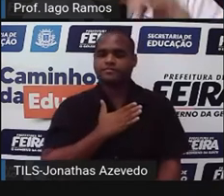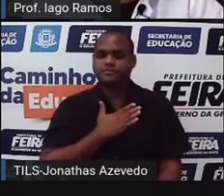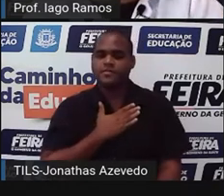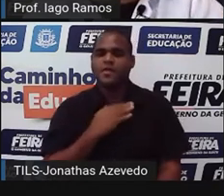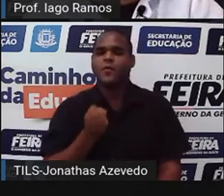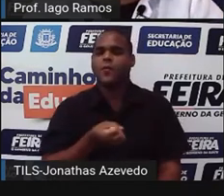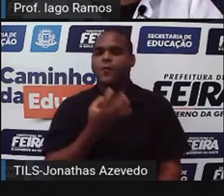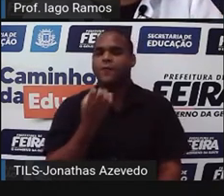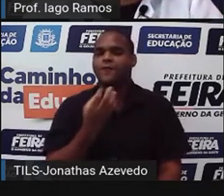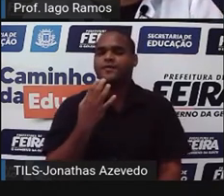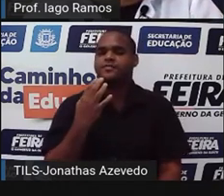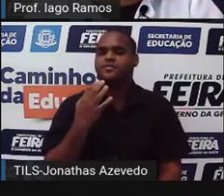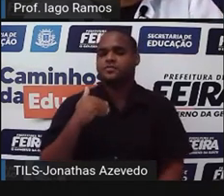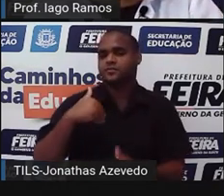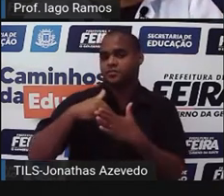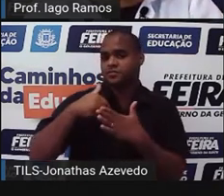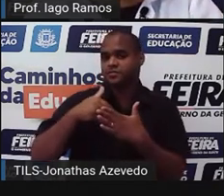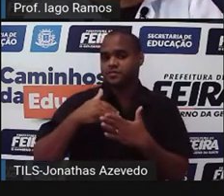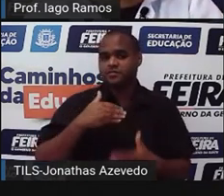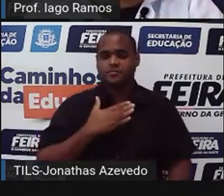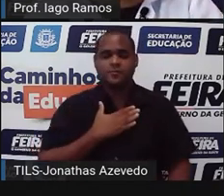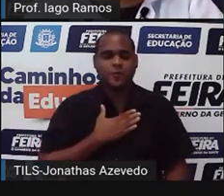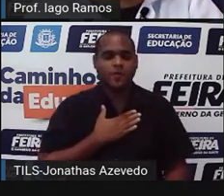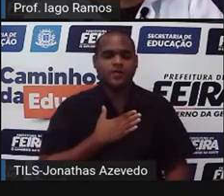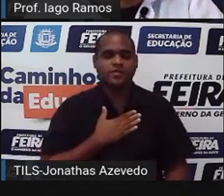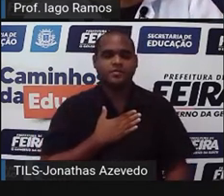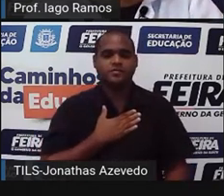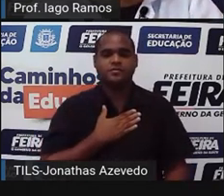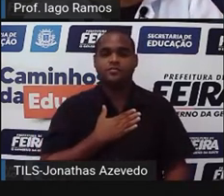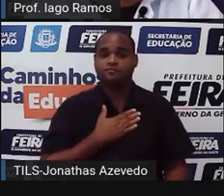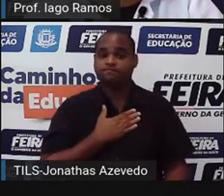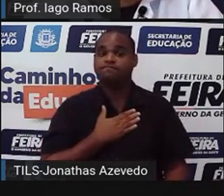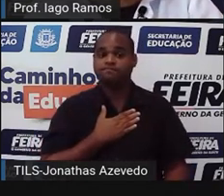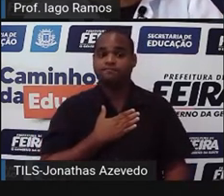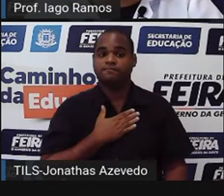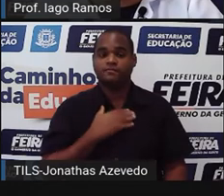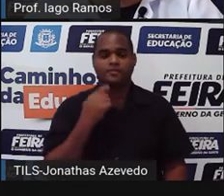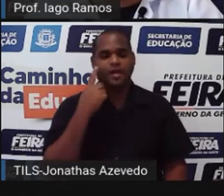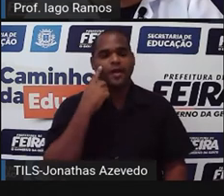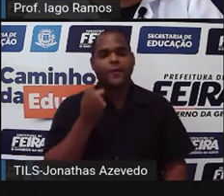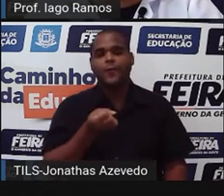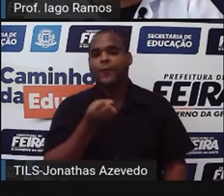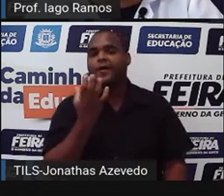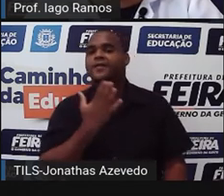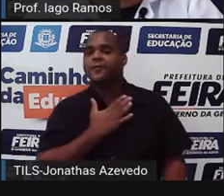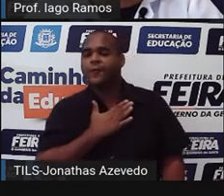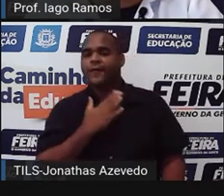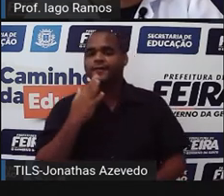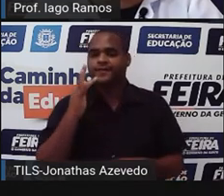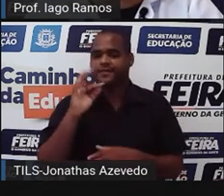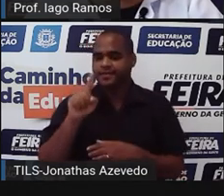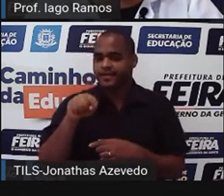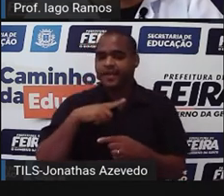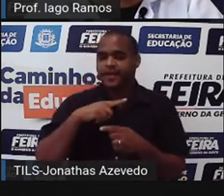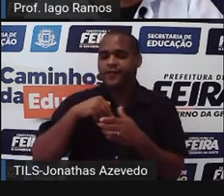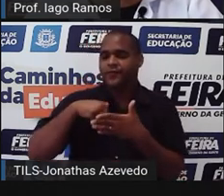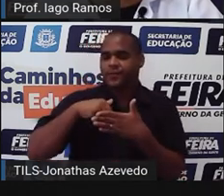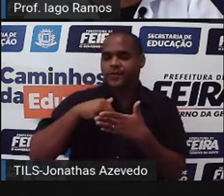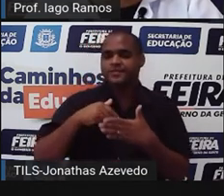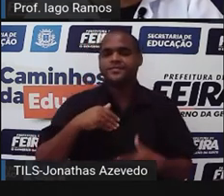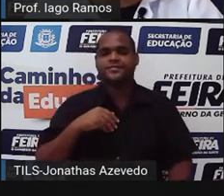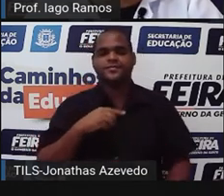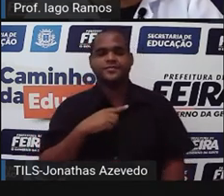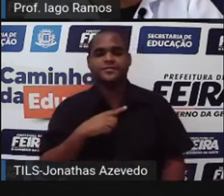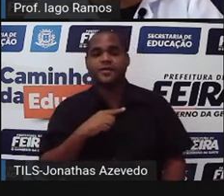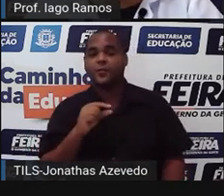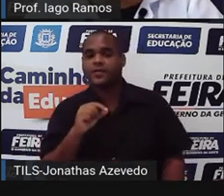alunos gostam de futebol? Então, no círculo do futebol, eu pego todos aqueles que gostam do futebol. Todos. Então